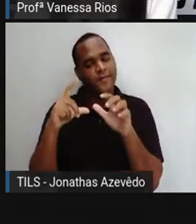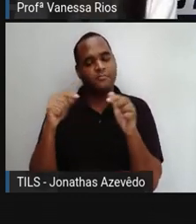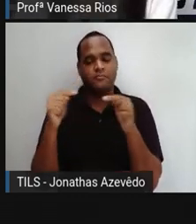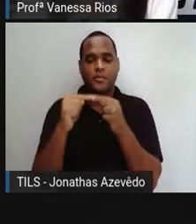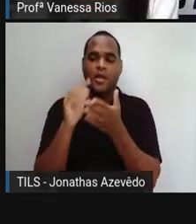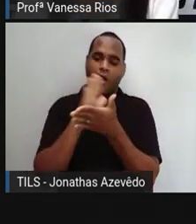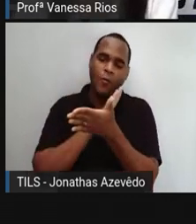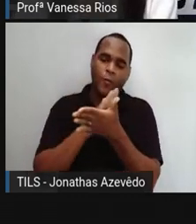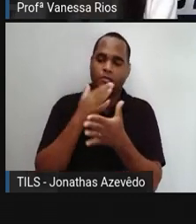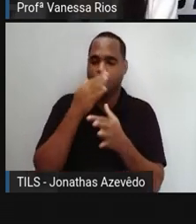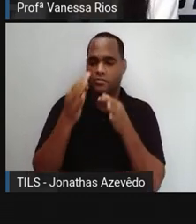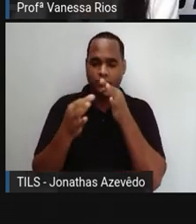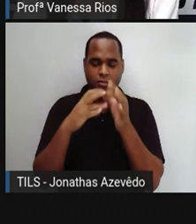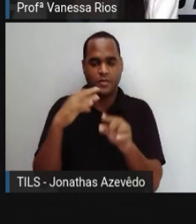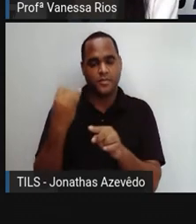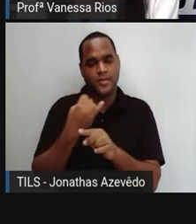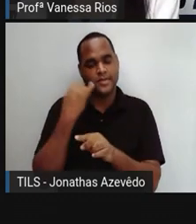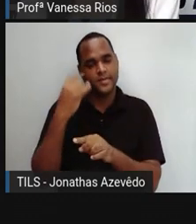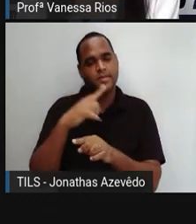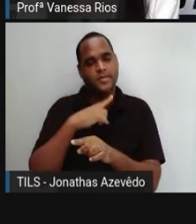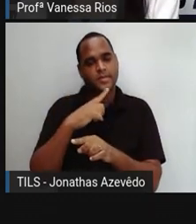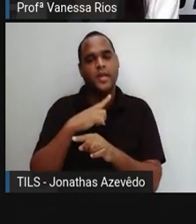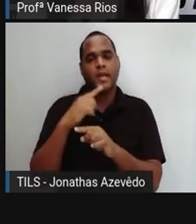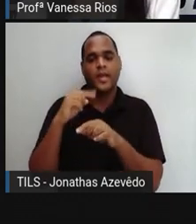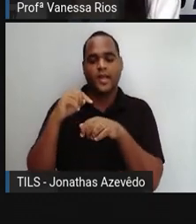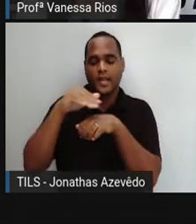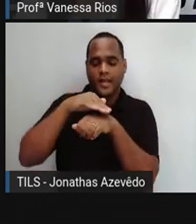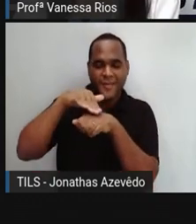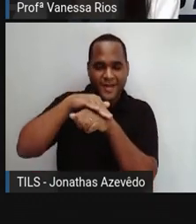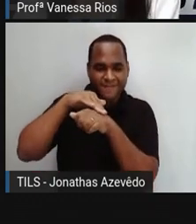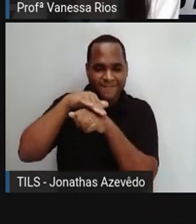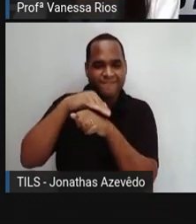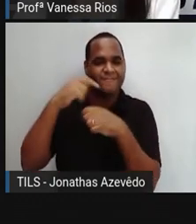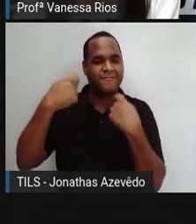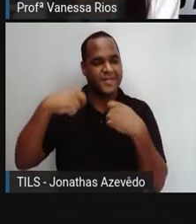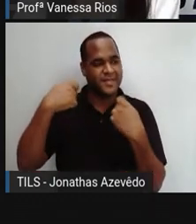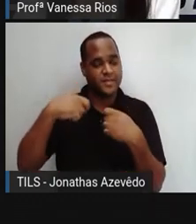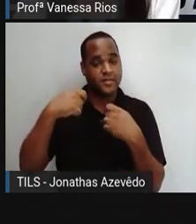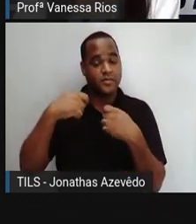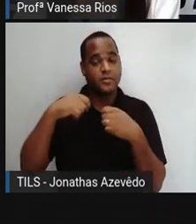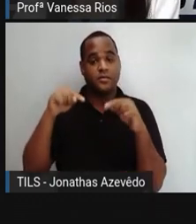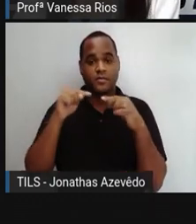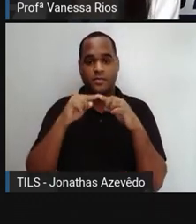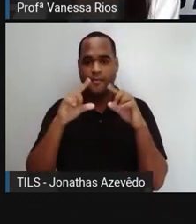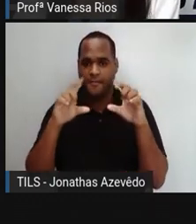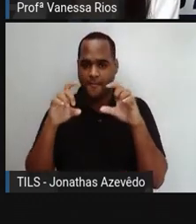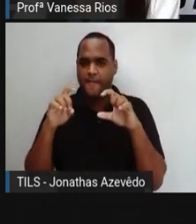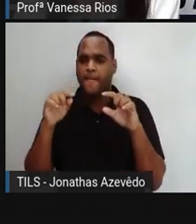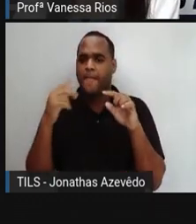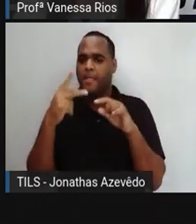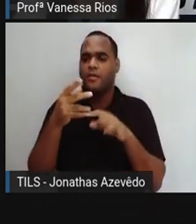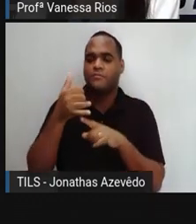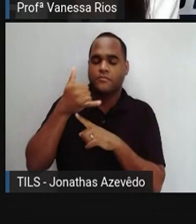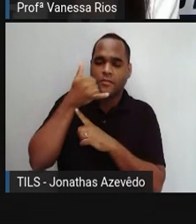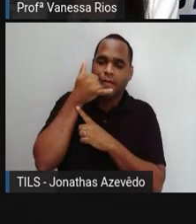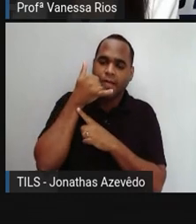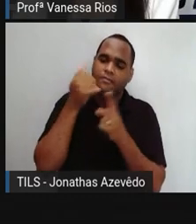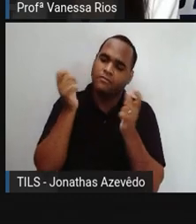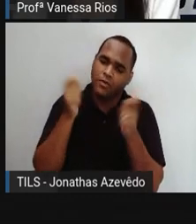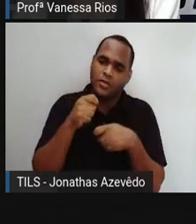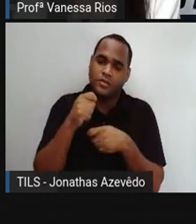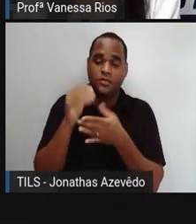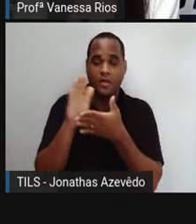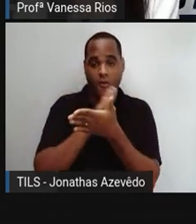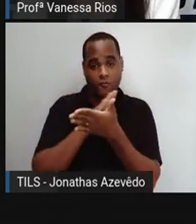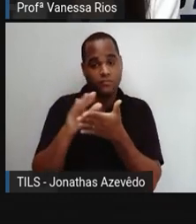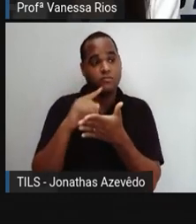algumas dicas importantes é mantenha a lente sempre limpa, use o modo retrato do seu smartphone, alguns já